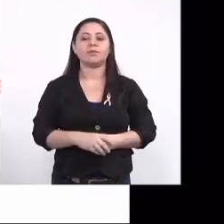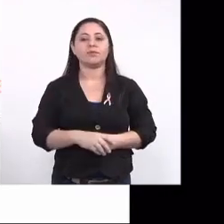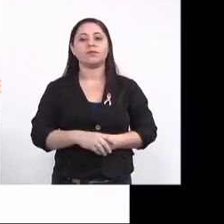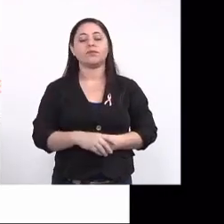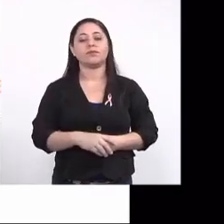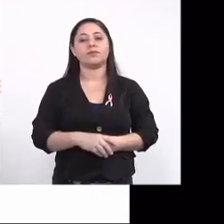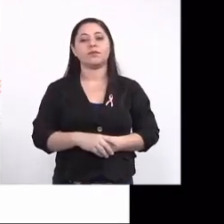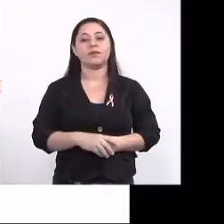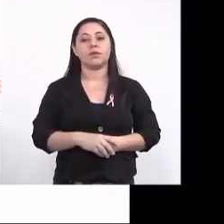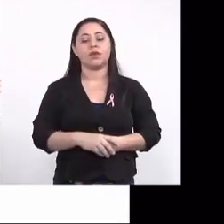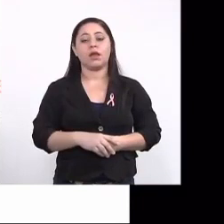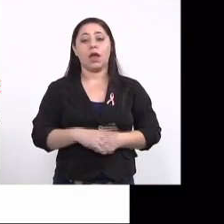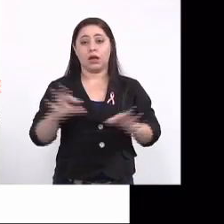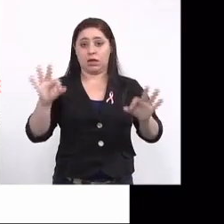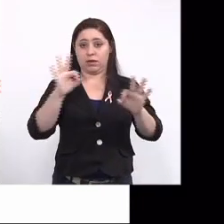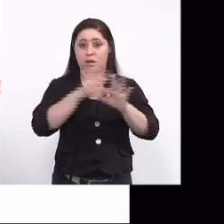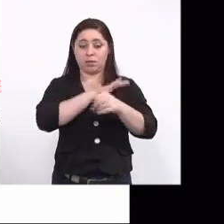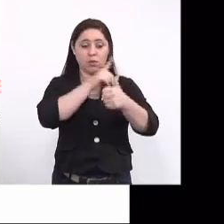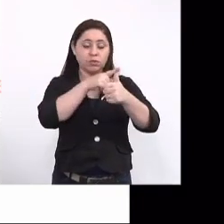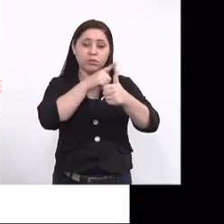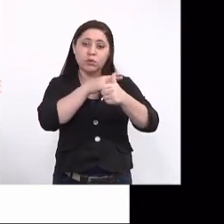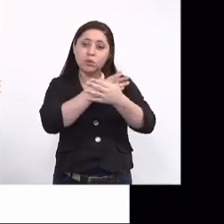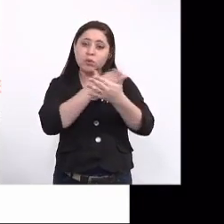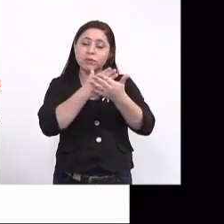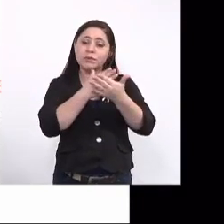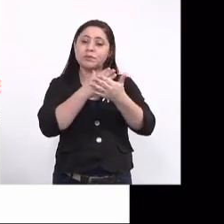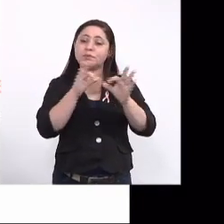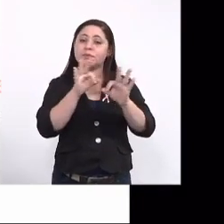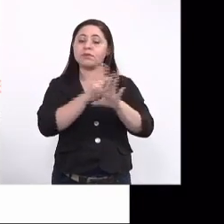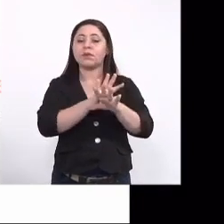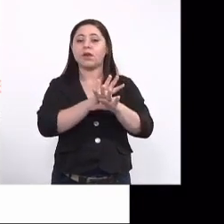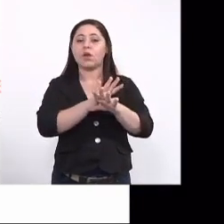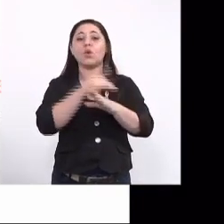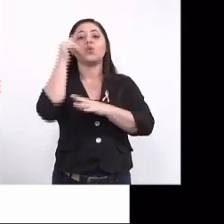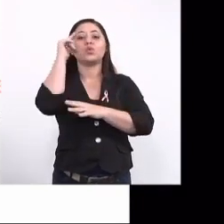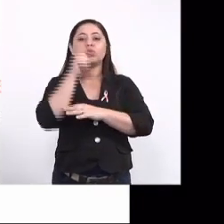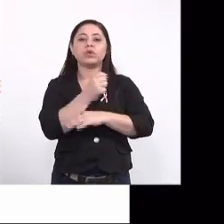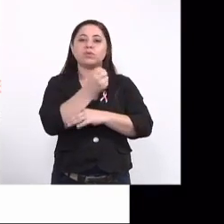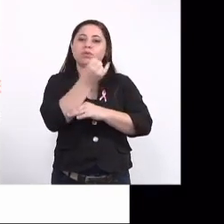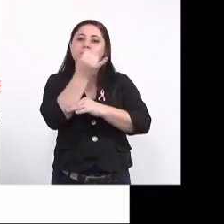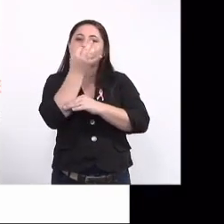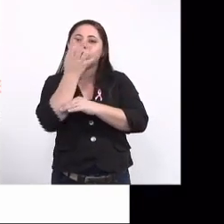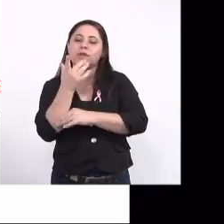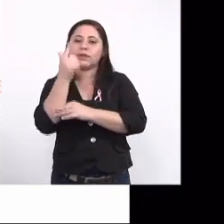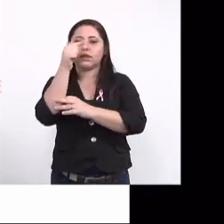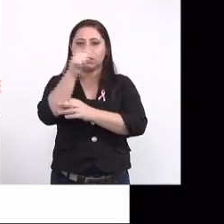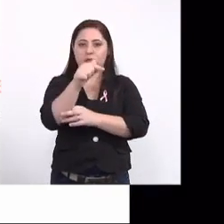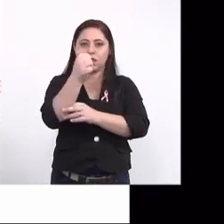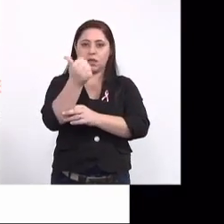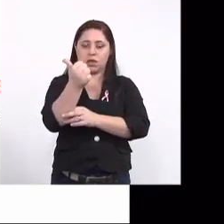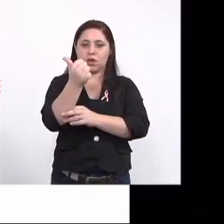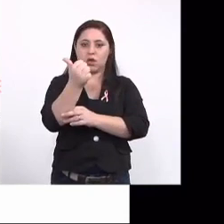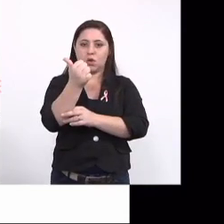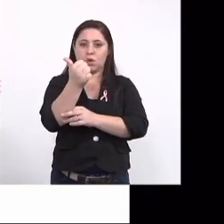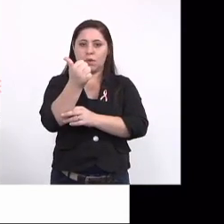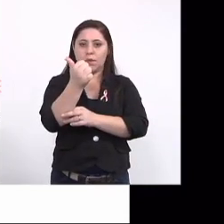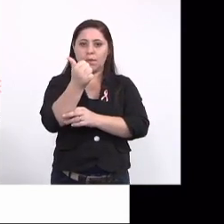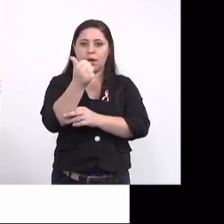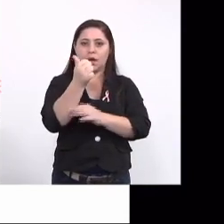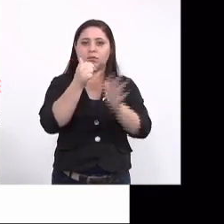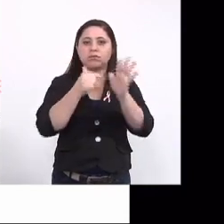Concluindo essa fase 1, então, a gente conseguiu quantificar entre aquelas 71 notificações